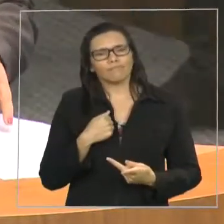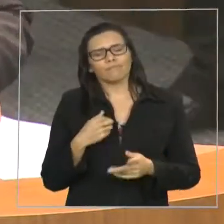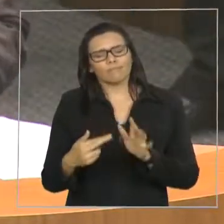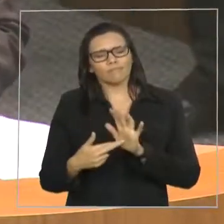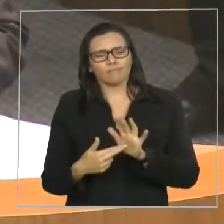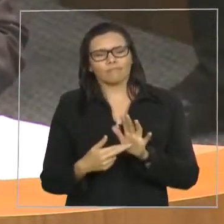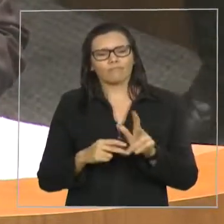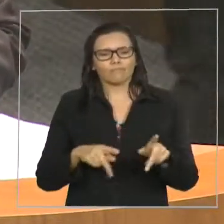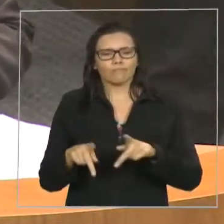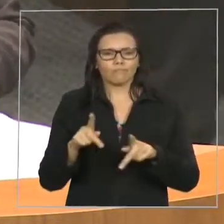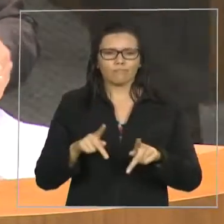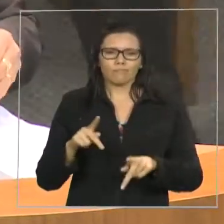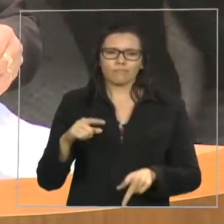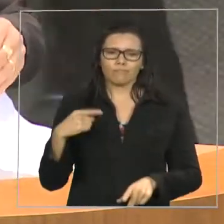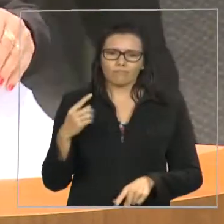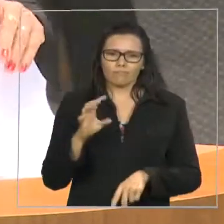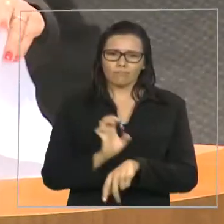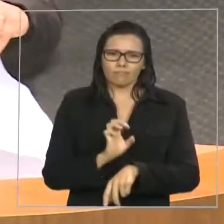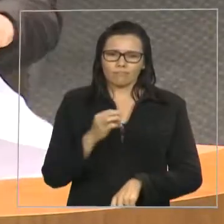A imprensa,